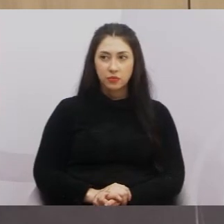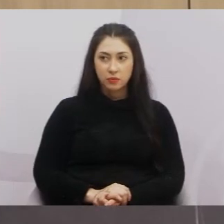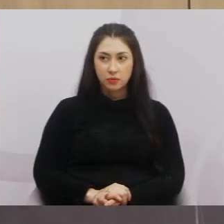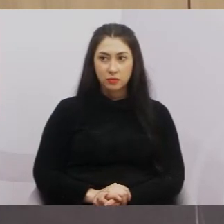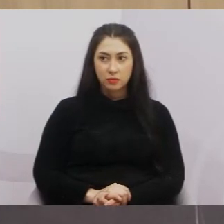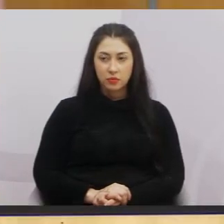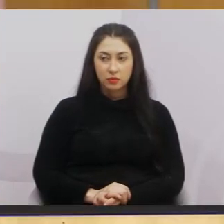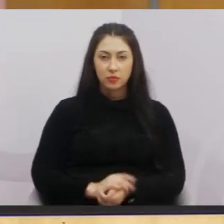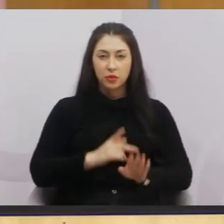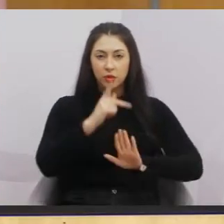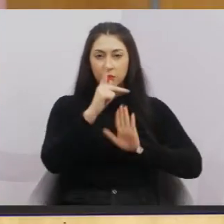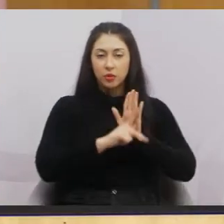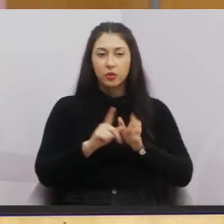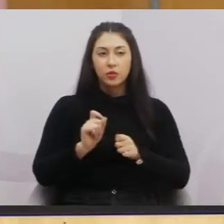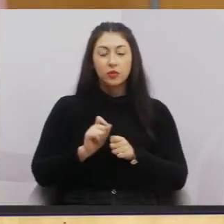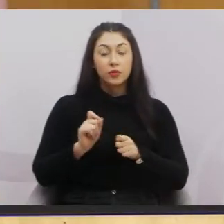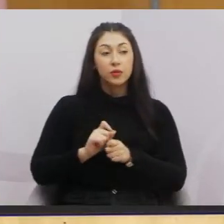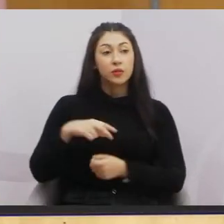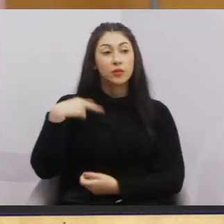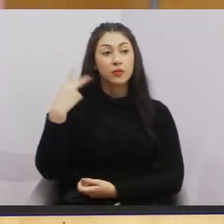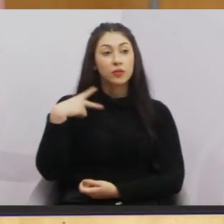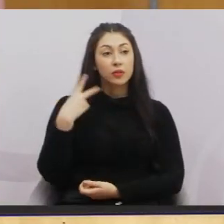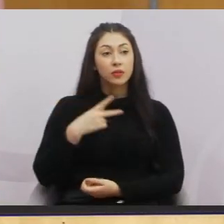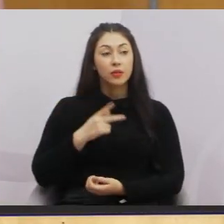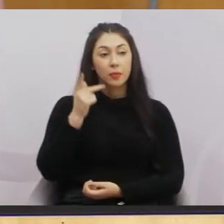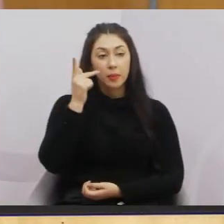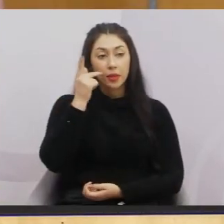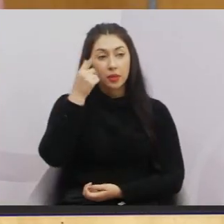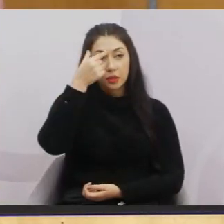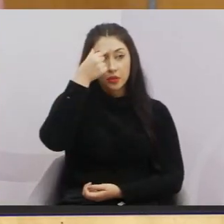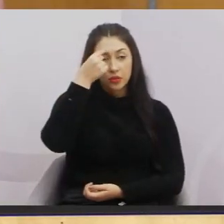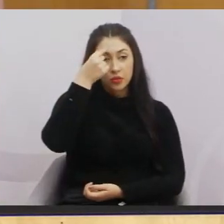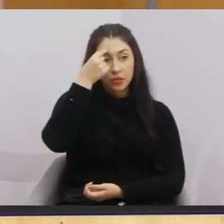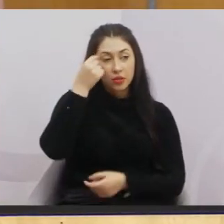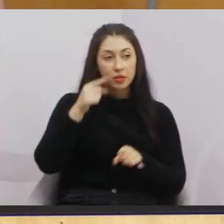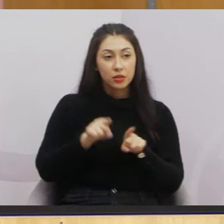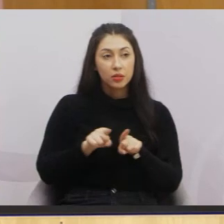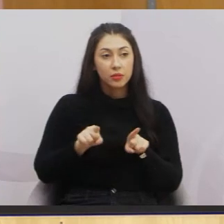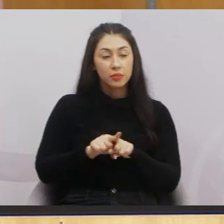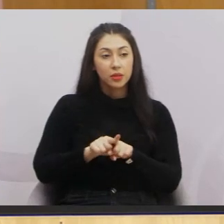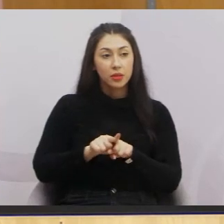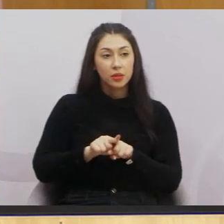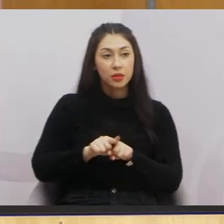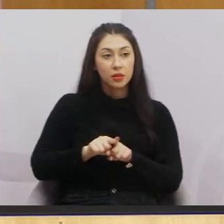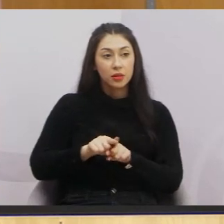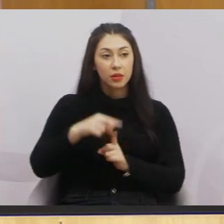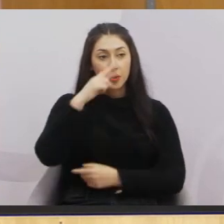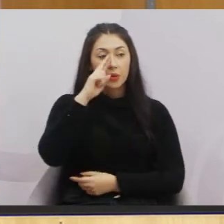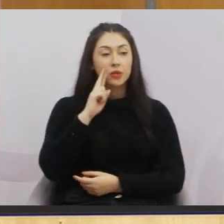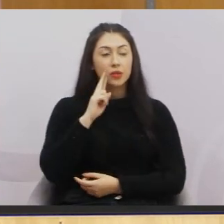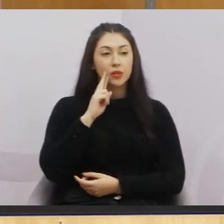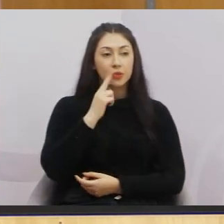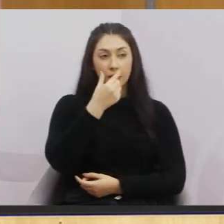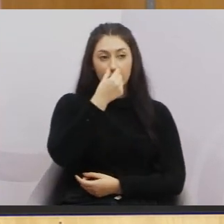O projeto de autoria do vereador Paulinho dos Condutores, Edgar Sasaki, Rogério Timóteo, Abre de Madureira,